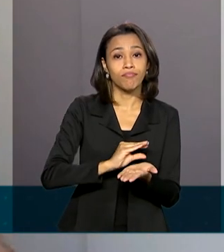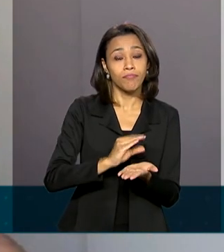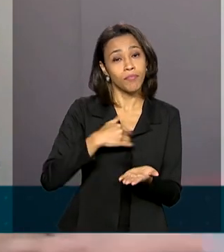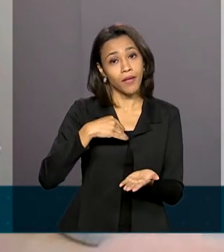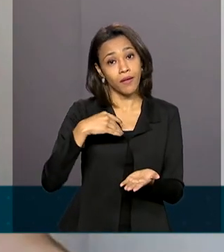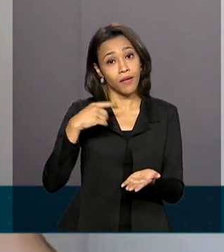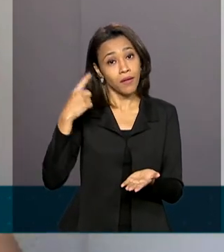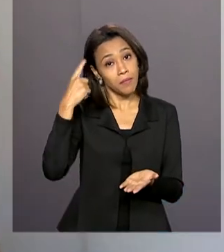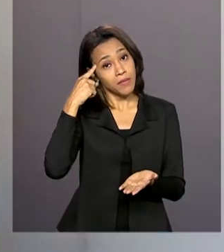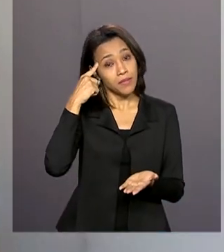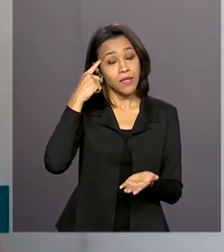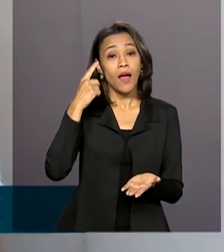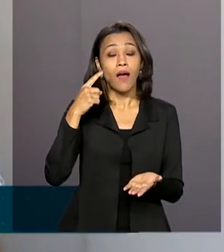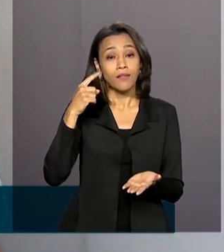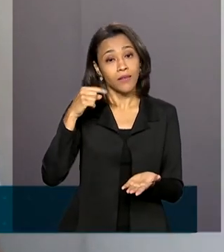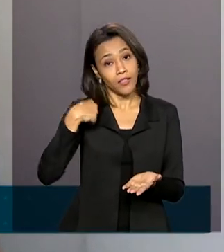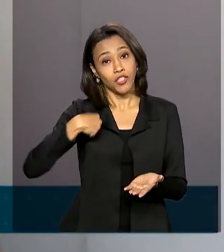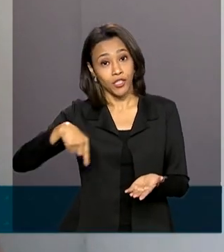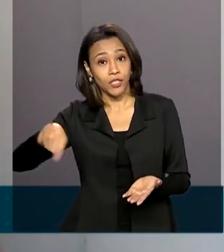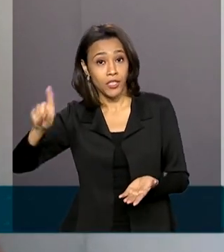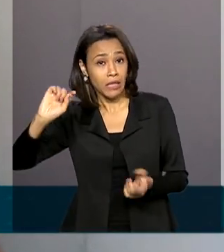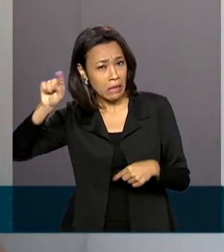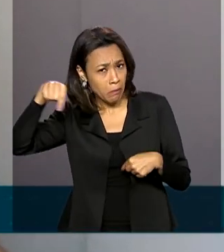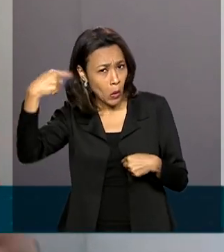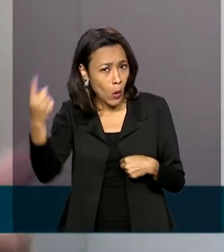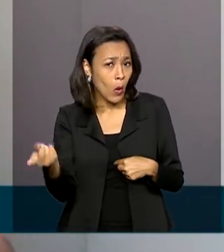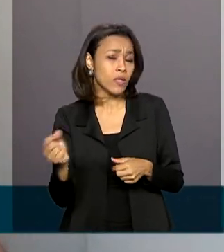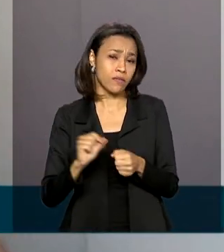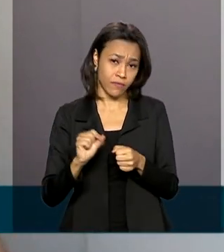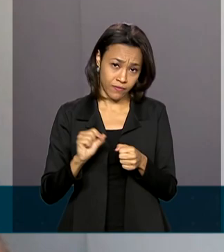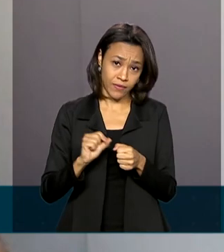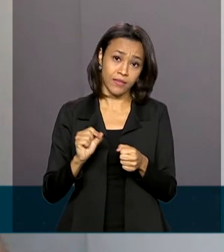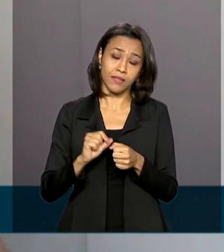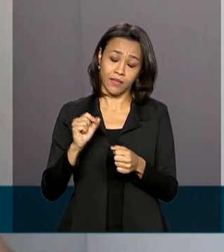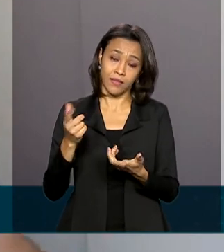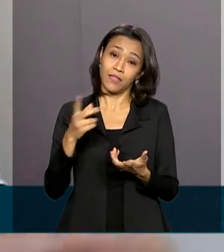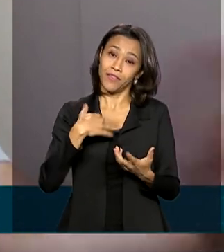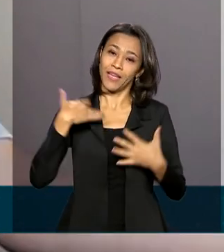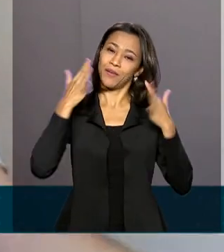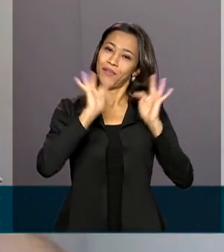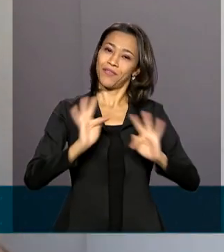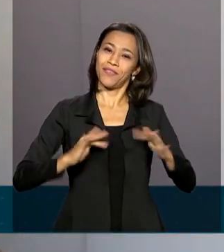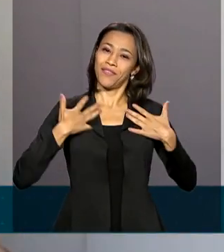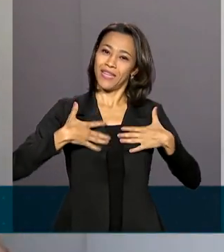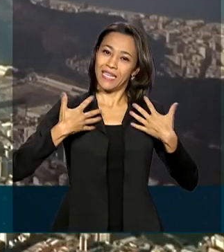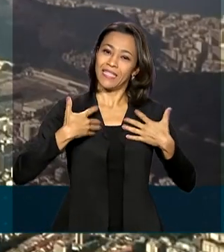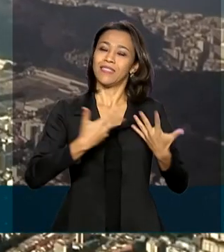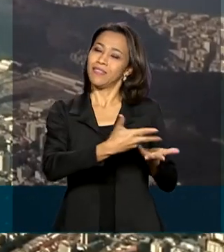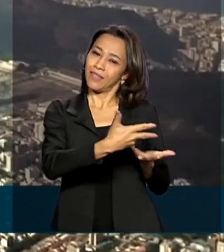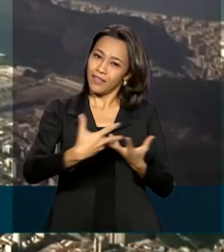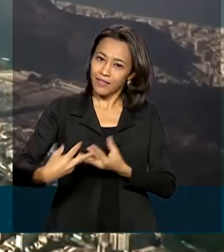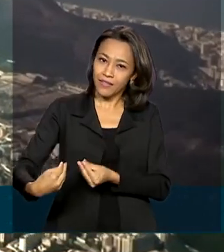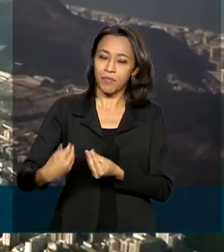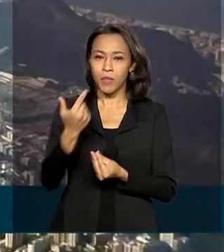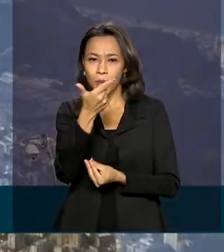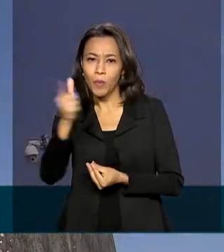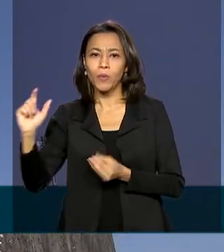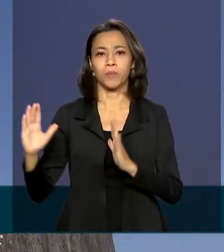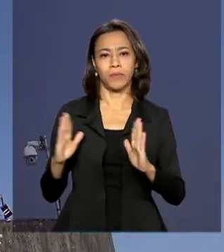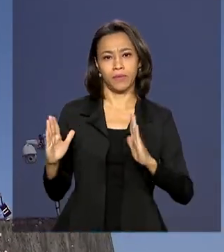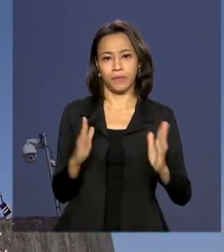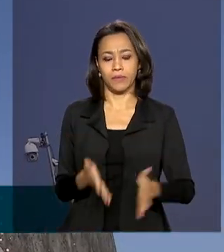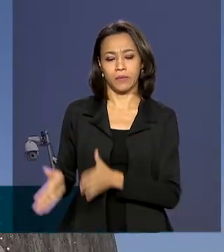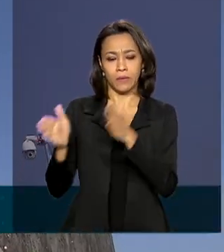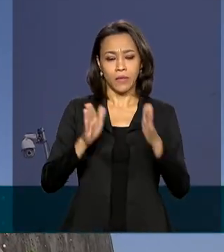voltar, iria até fazer aquela viagem depois e que eles ficariam felizes de receber a gente num momento melhor. A partir de agora,